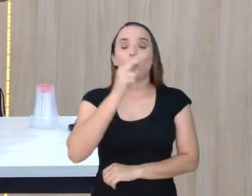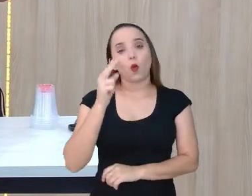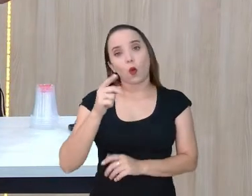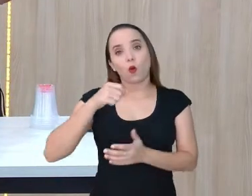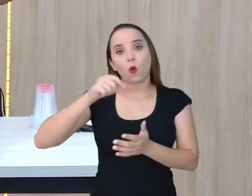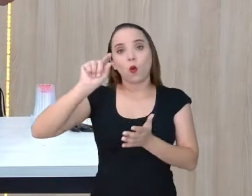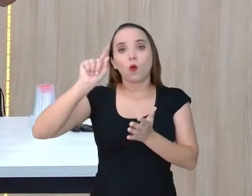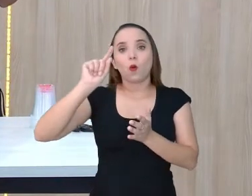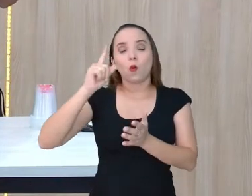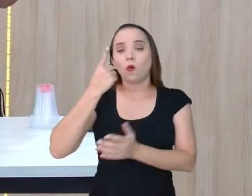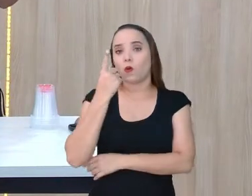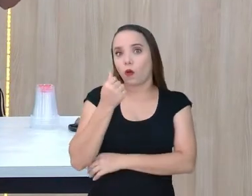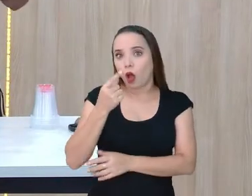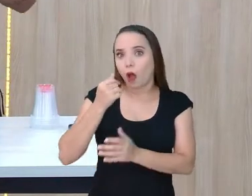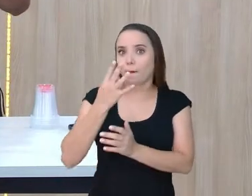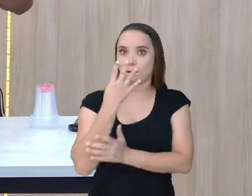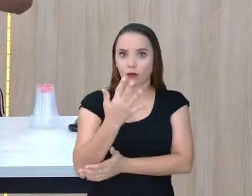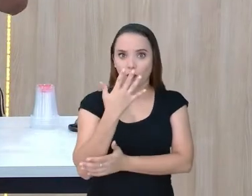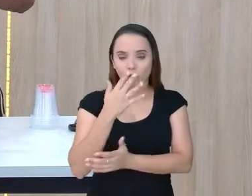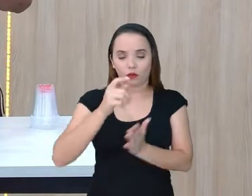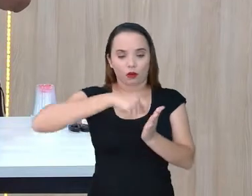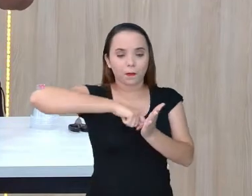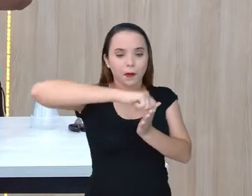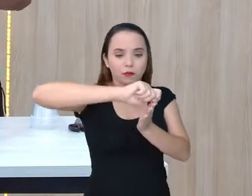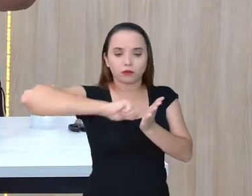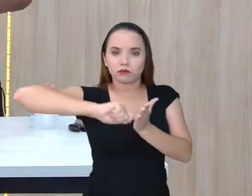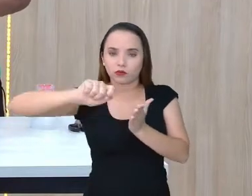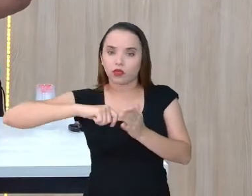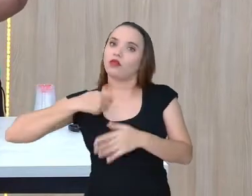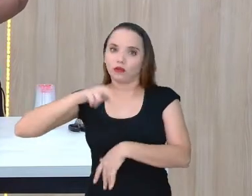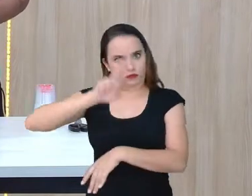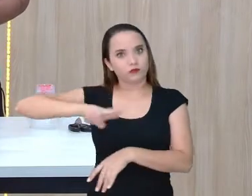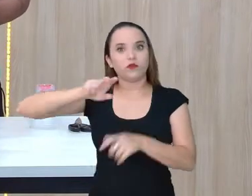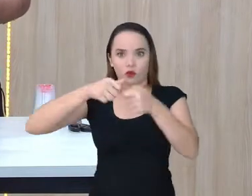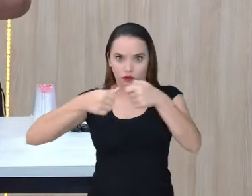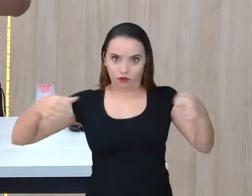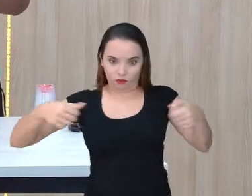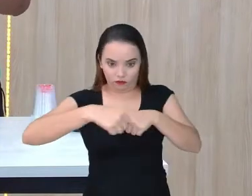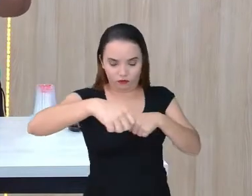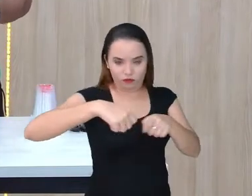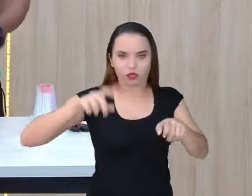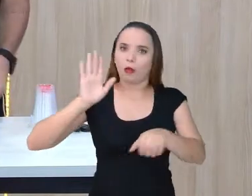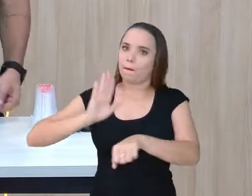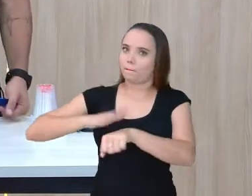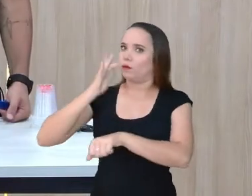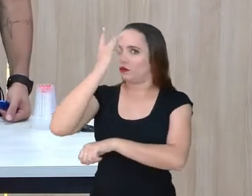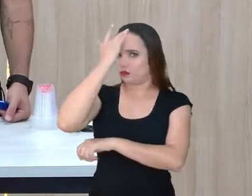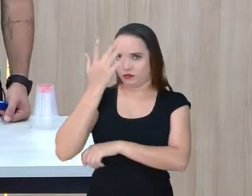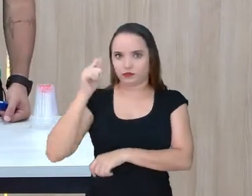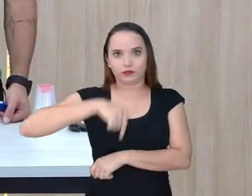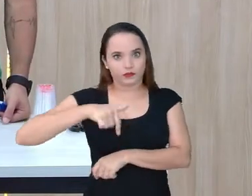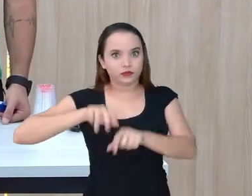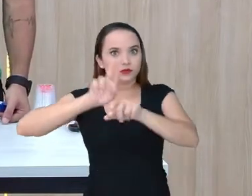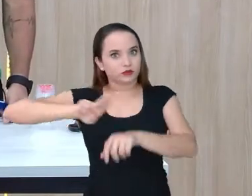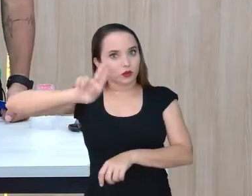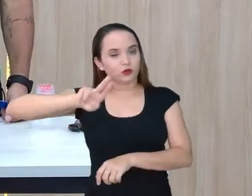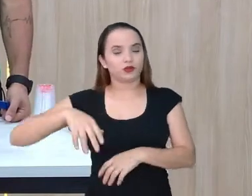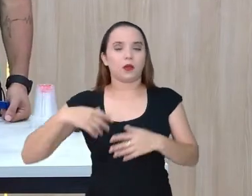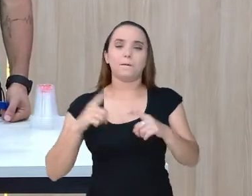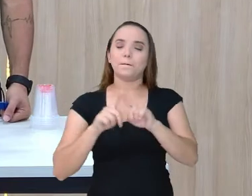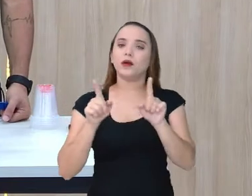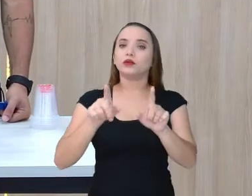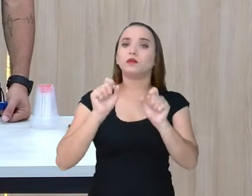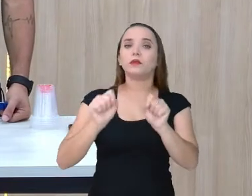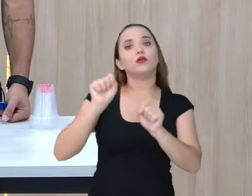vou usar a fita, porque para a gente é mais prático aqui nessa mesa. Mas você pode pegar de repente um marcador. O que é um